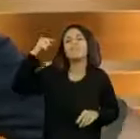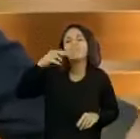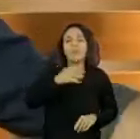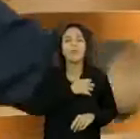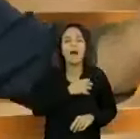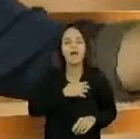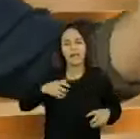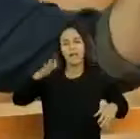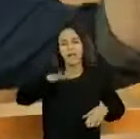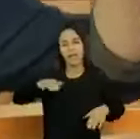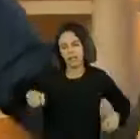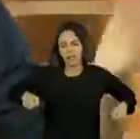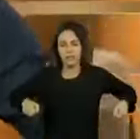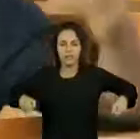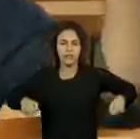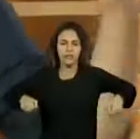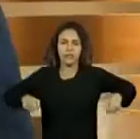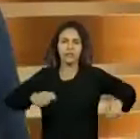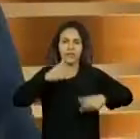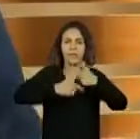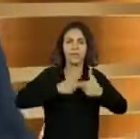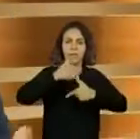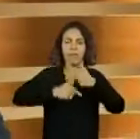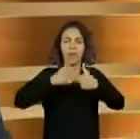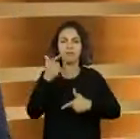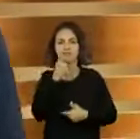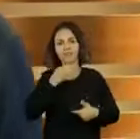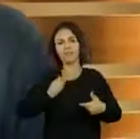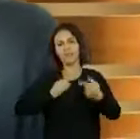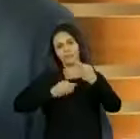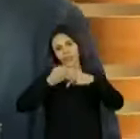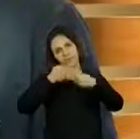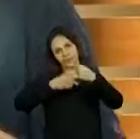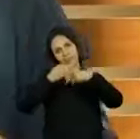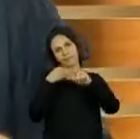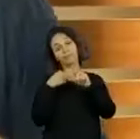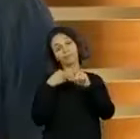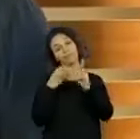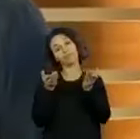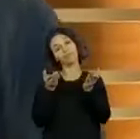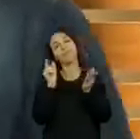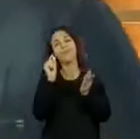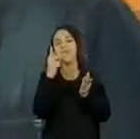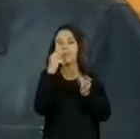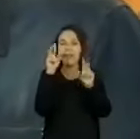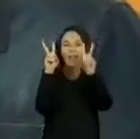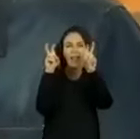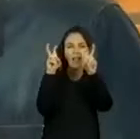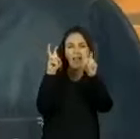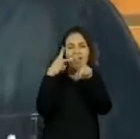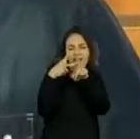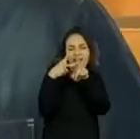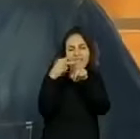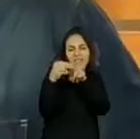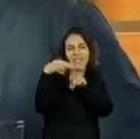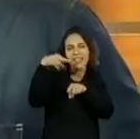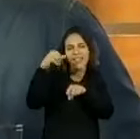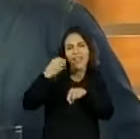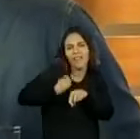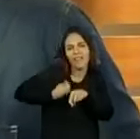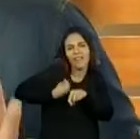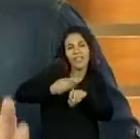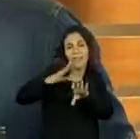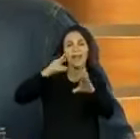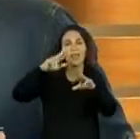todas as crianças e, trabalhando, conseguiu. Não vou falar que vencer na vida, porque a vida não pode ser tratada como uma